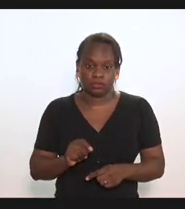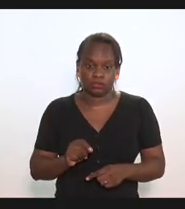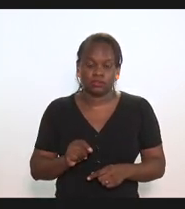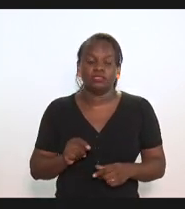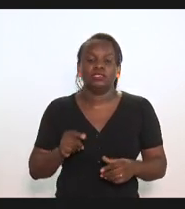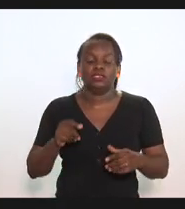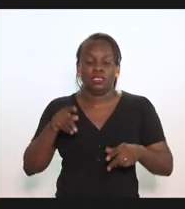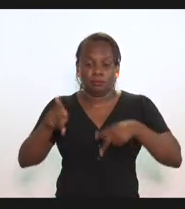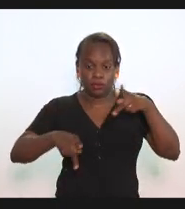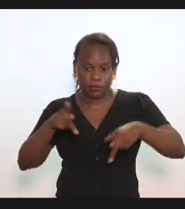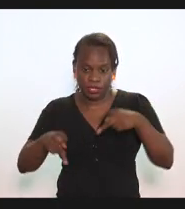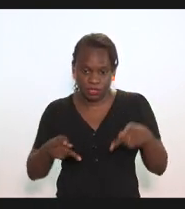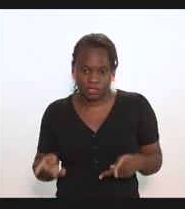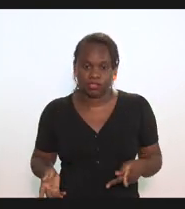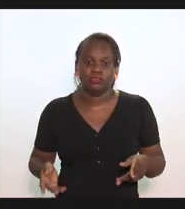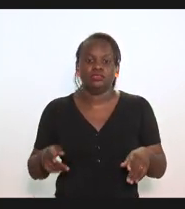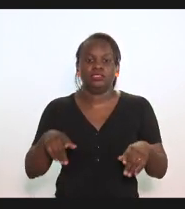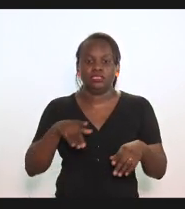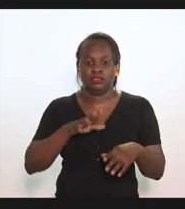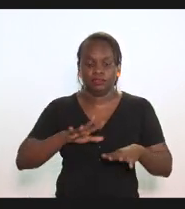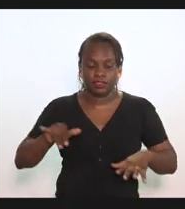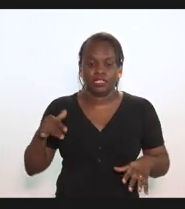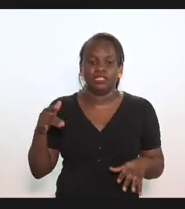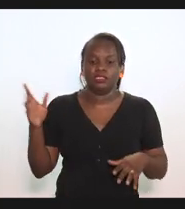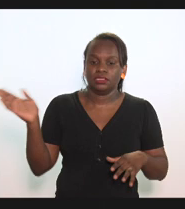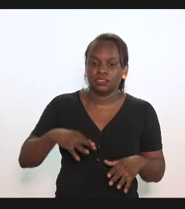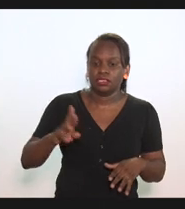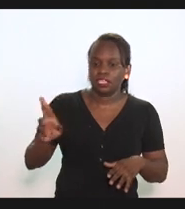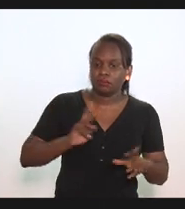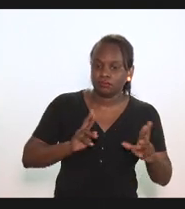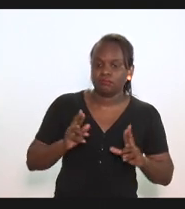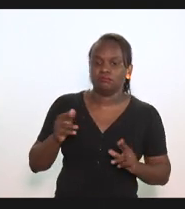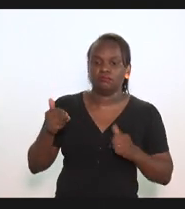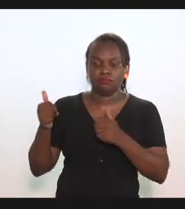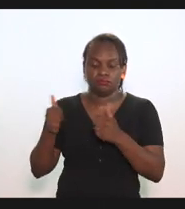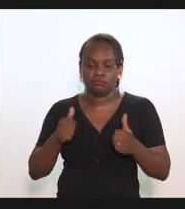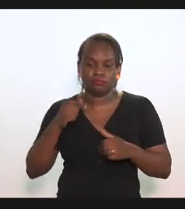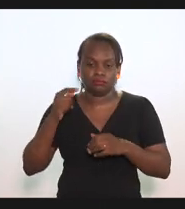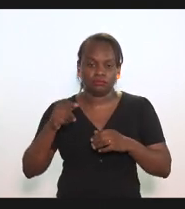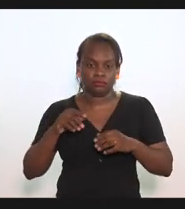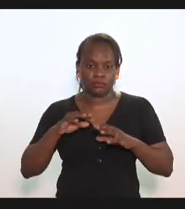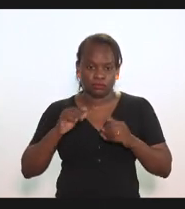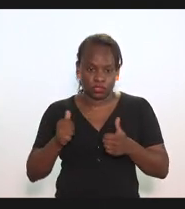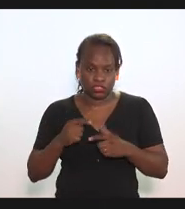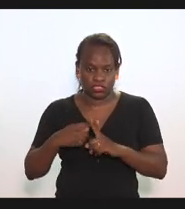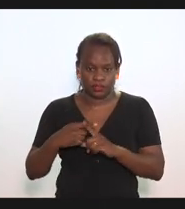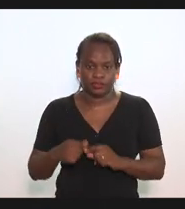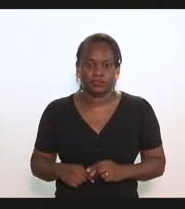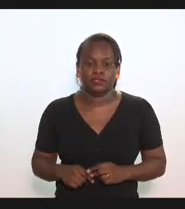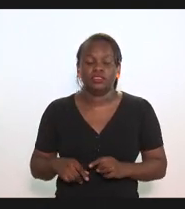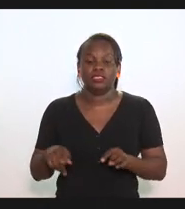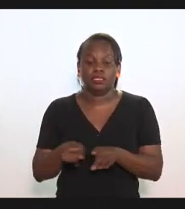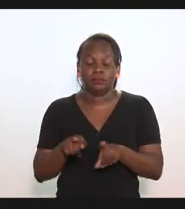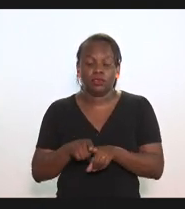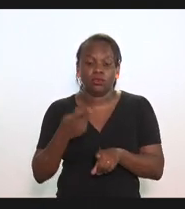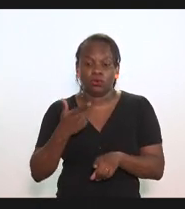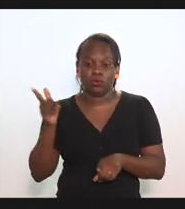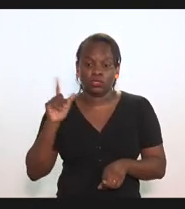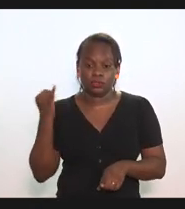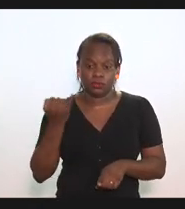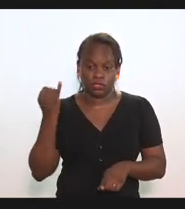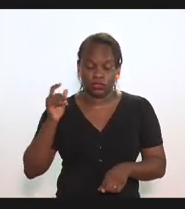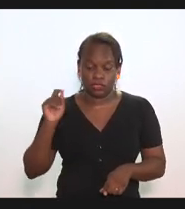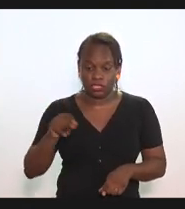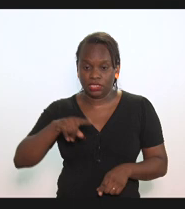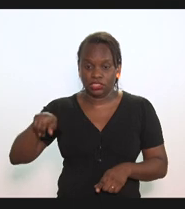da população de que aquilo vai trazer um resultado global positivo uma outra questão é que eu acho que quando